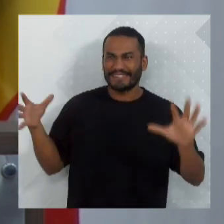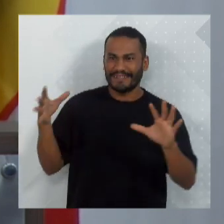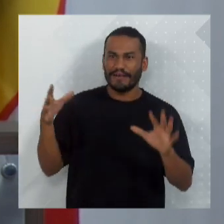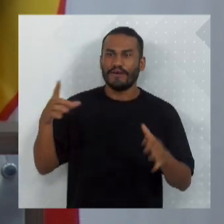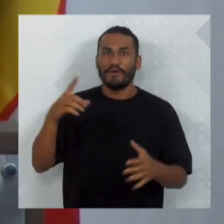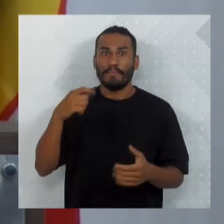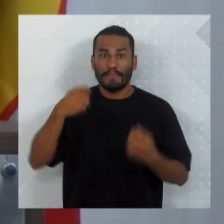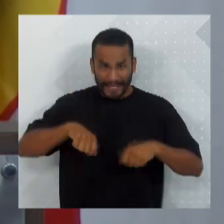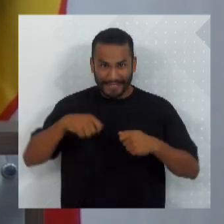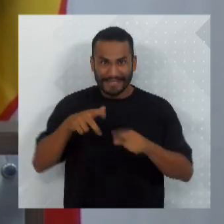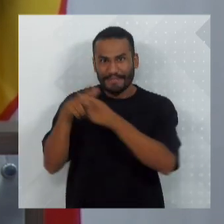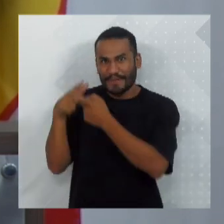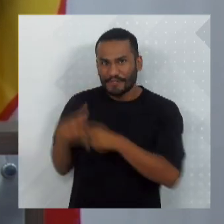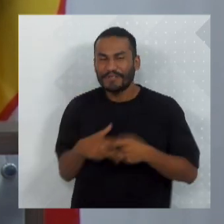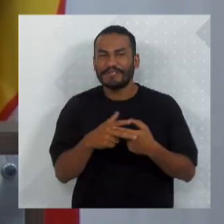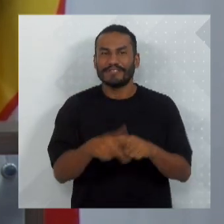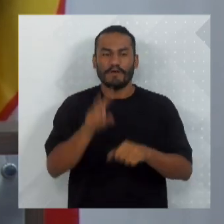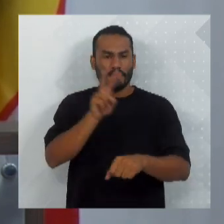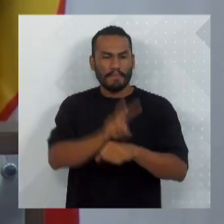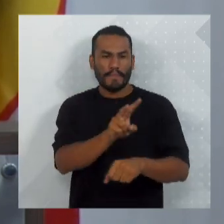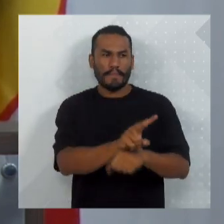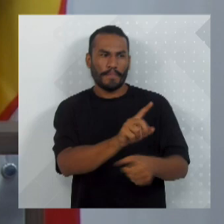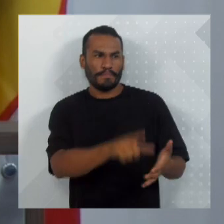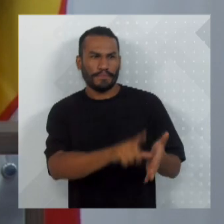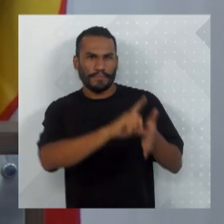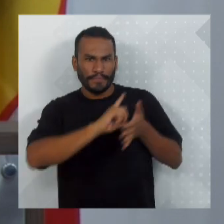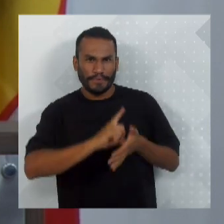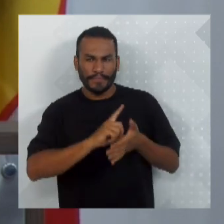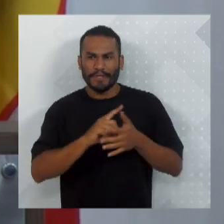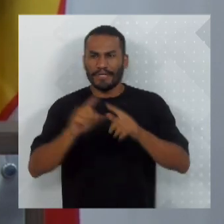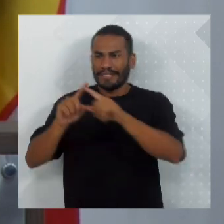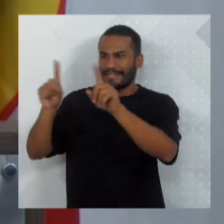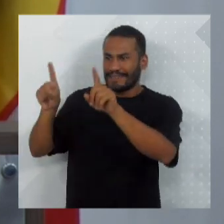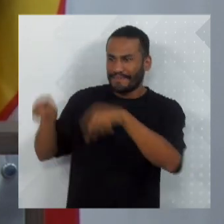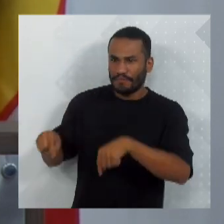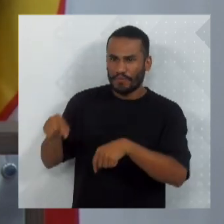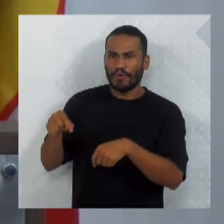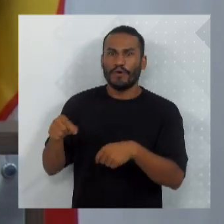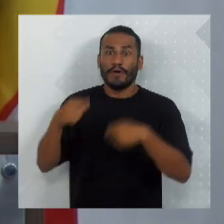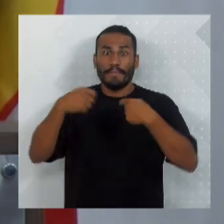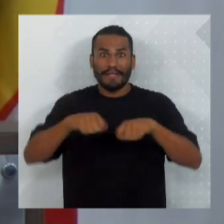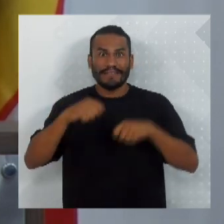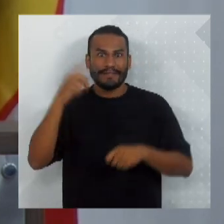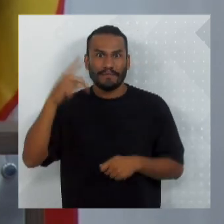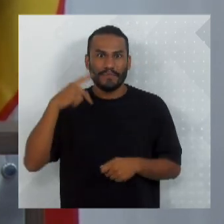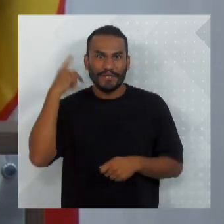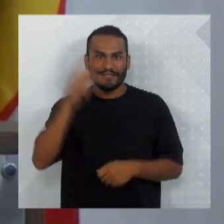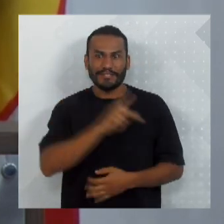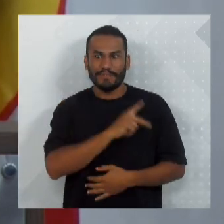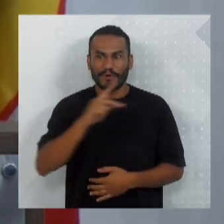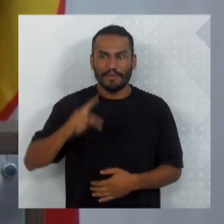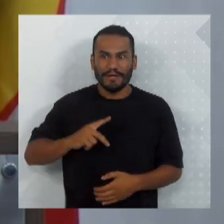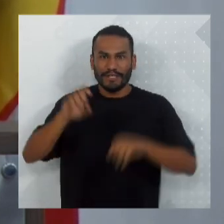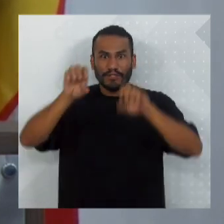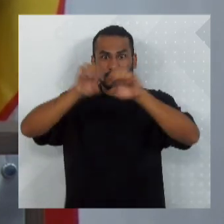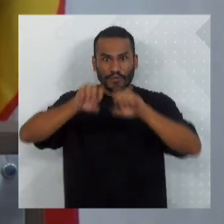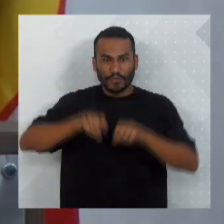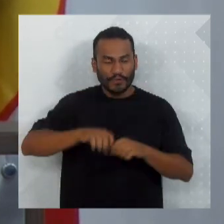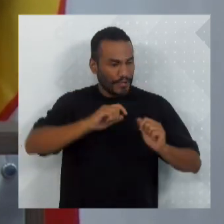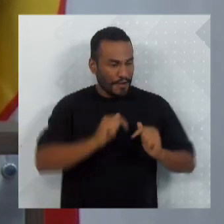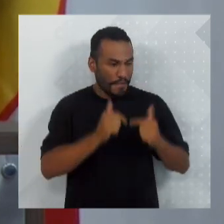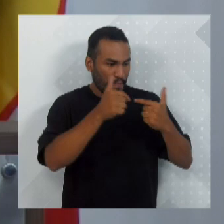incorrer em manutenção. Manutenção preventiva, servidores, vai ter que ter políticas públicas para que aquela estrutura entre em